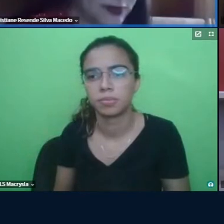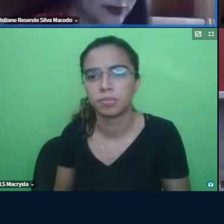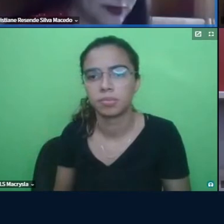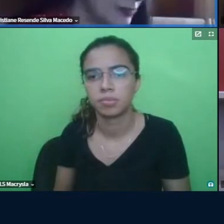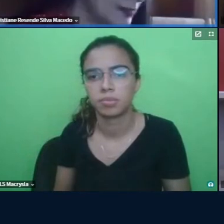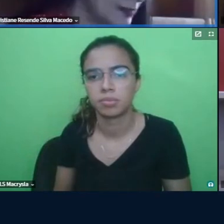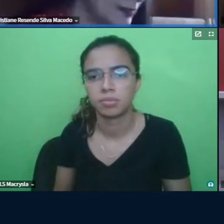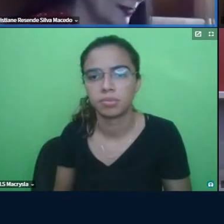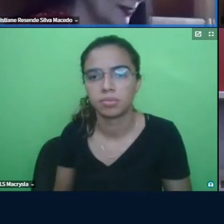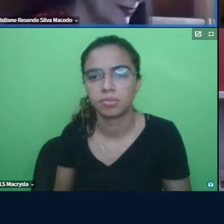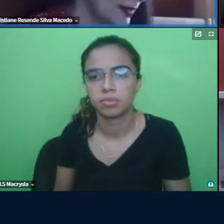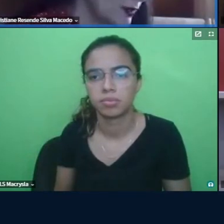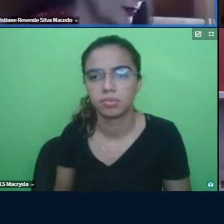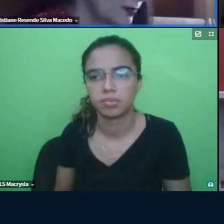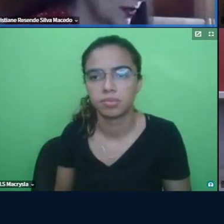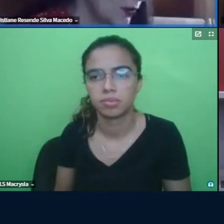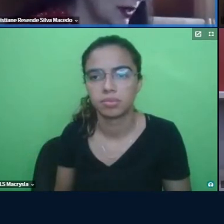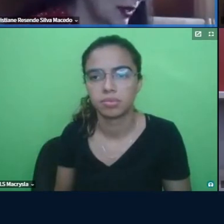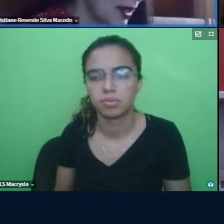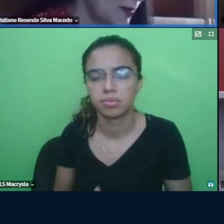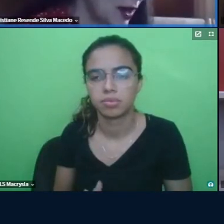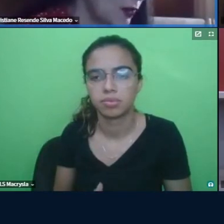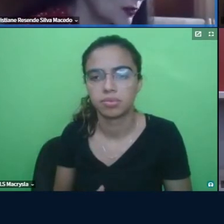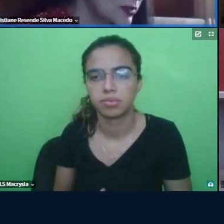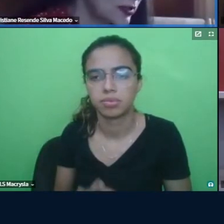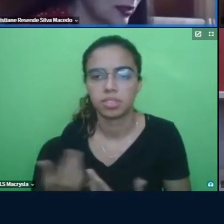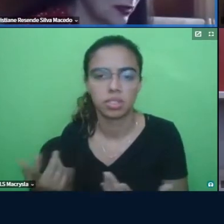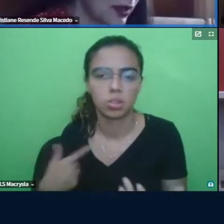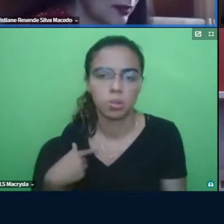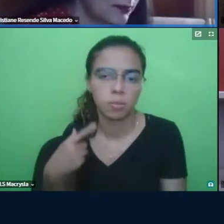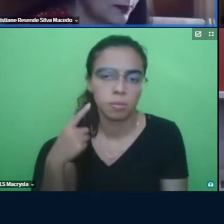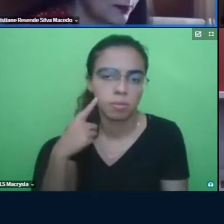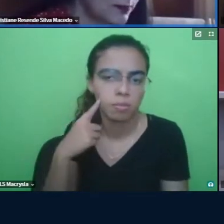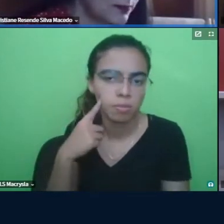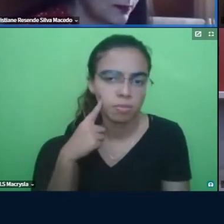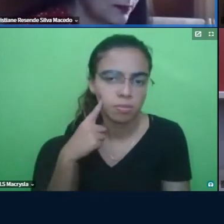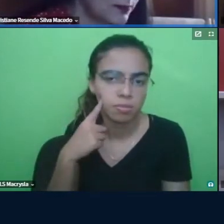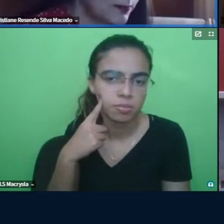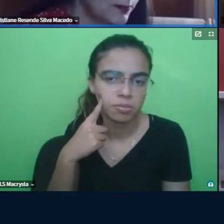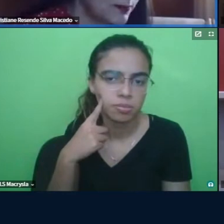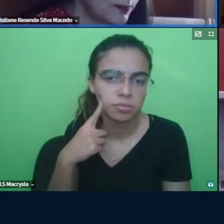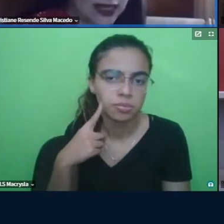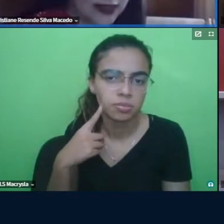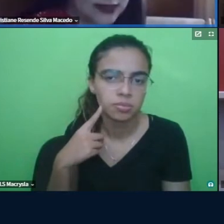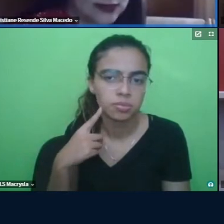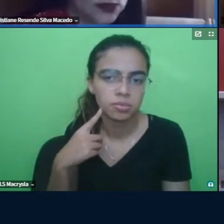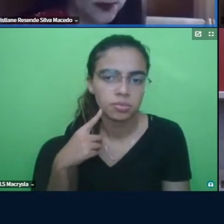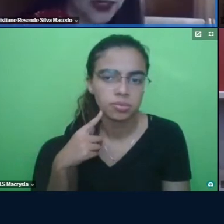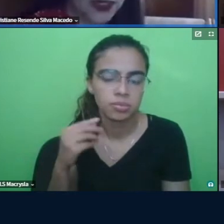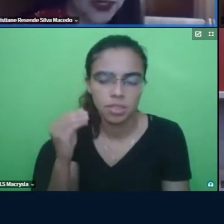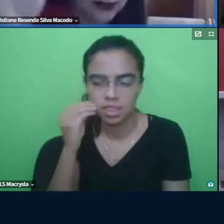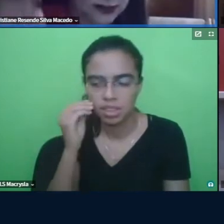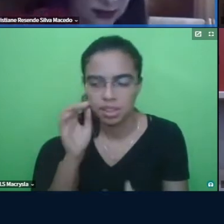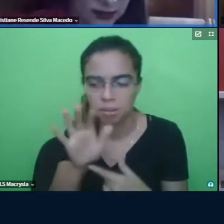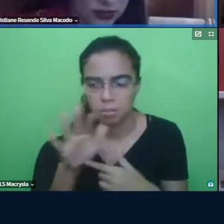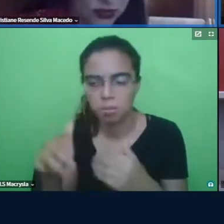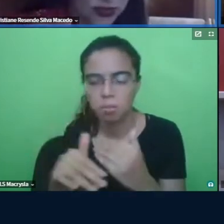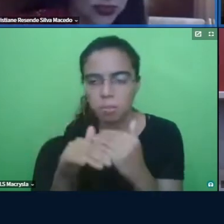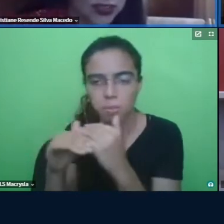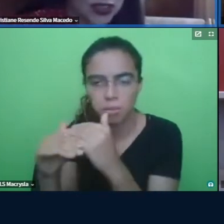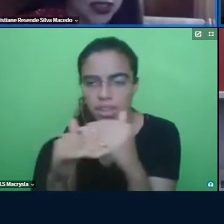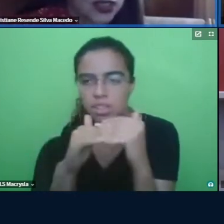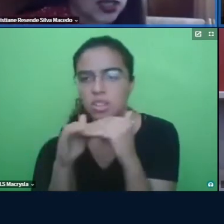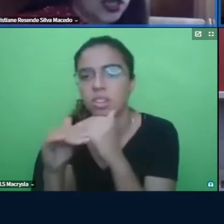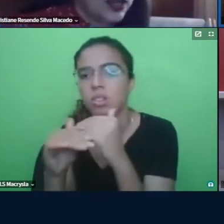naquele né então eu elenquei marcus que tentei tentei padronizar aí nessas subidas né